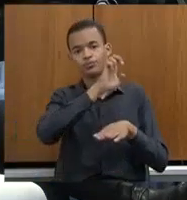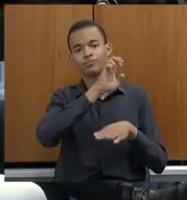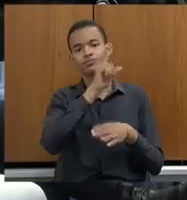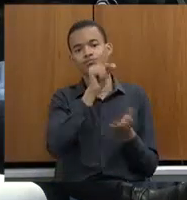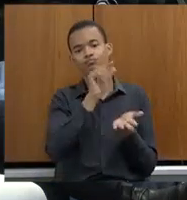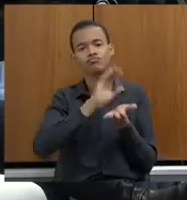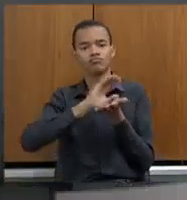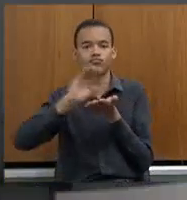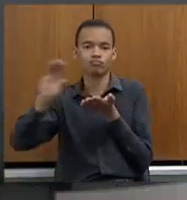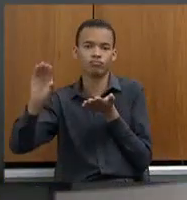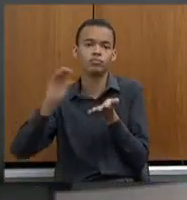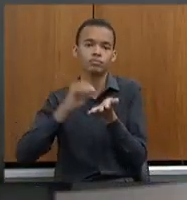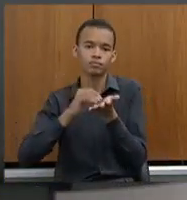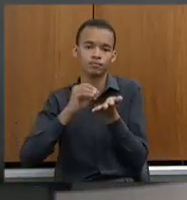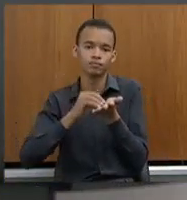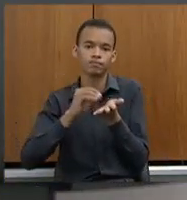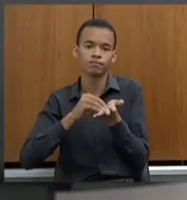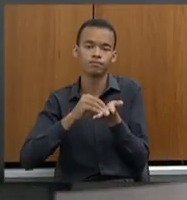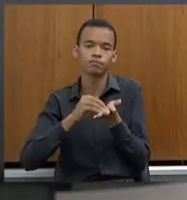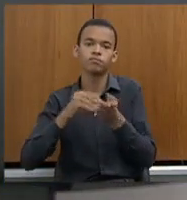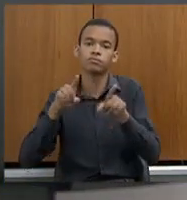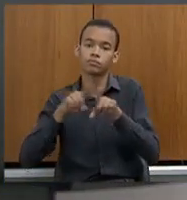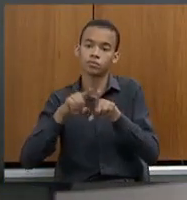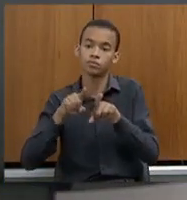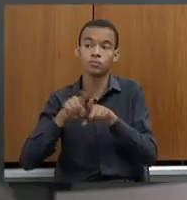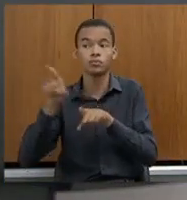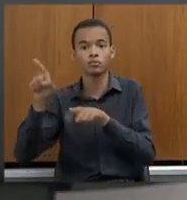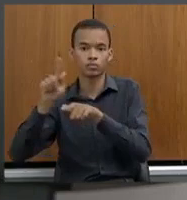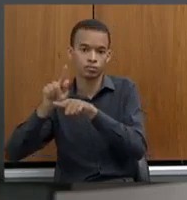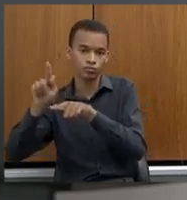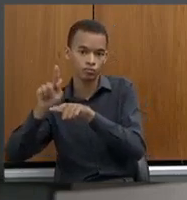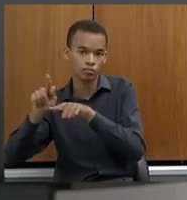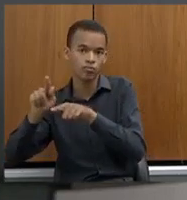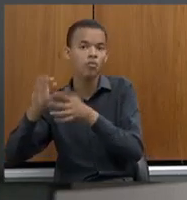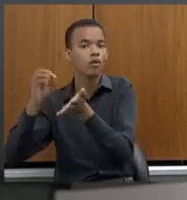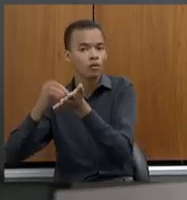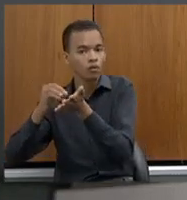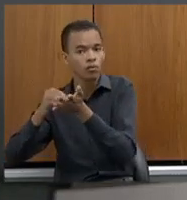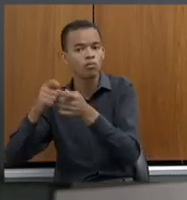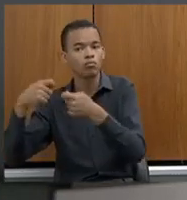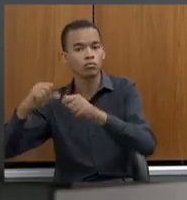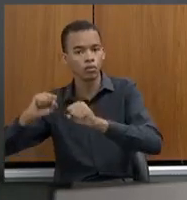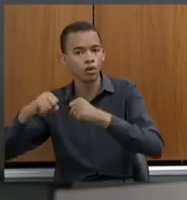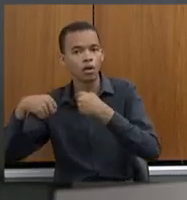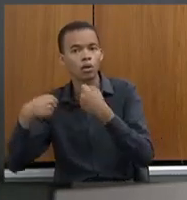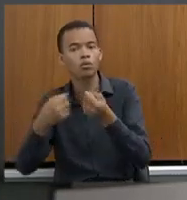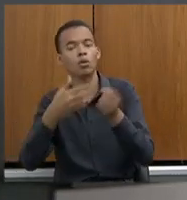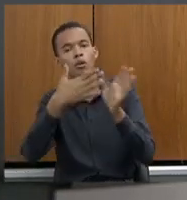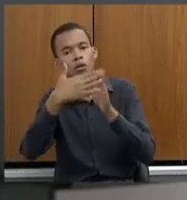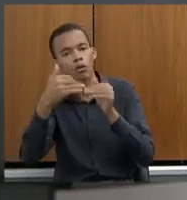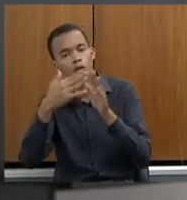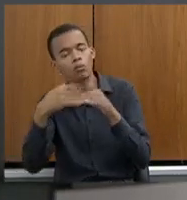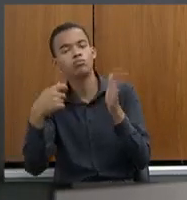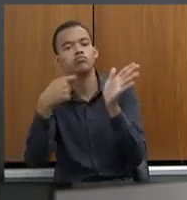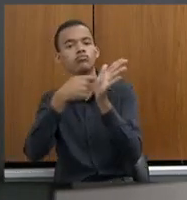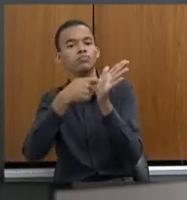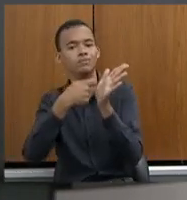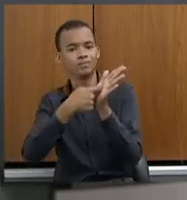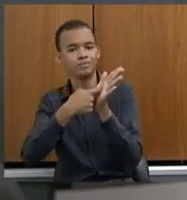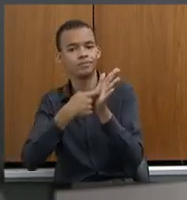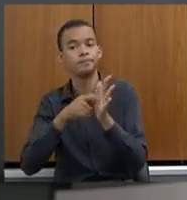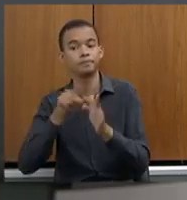percebemos que não houve ali uma iniciativa à gestão de quem está lá. Às vezes, a gestão é mesmo de poder